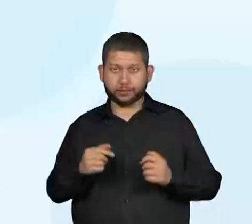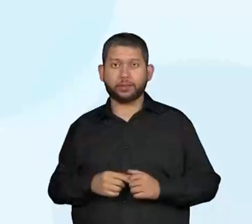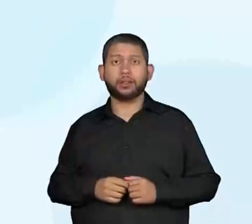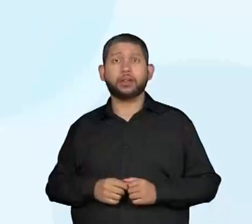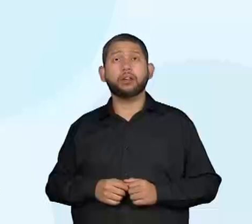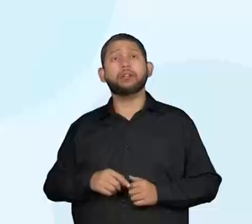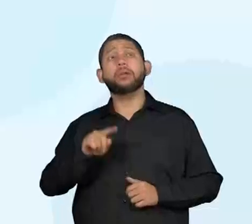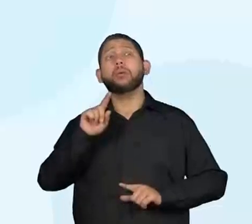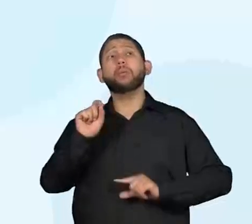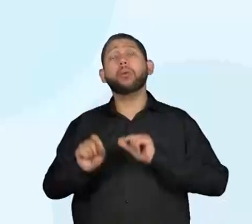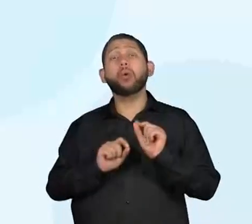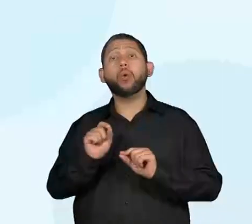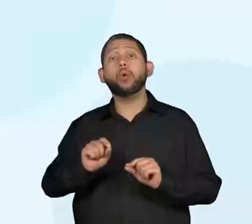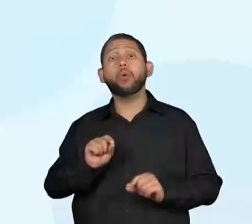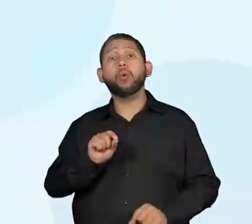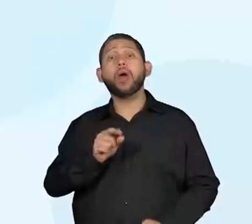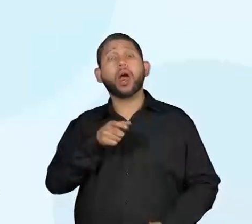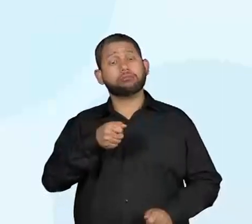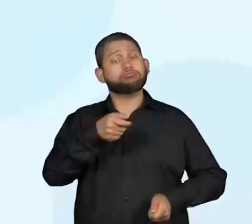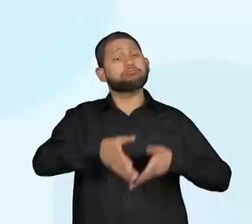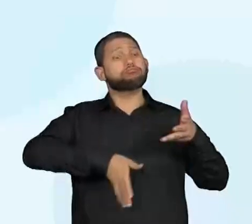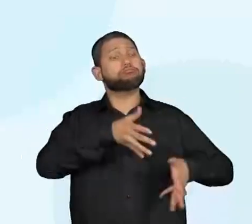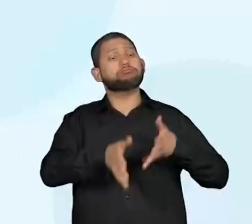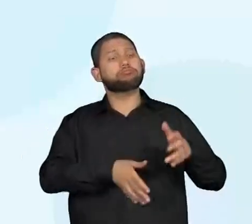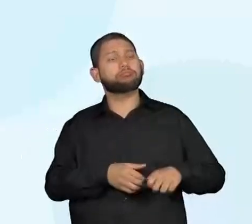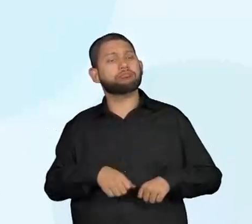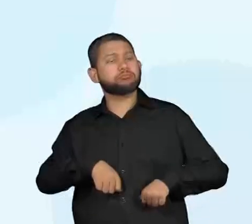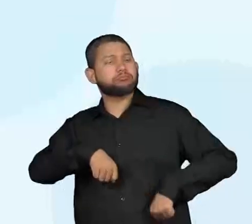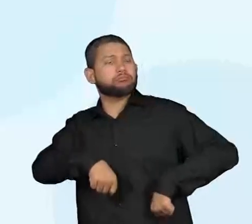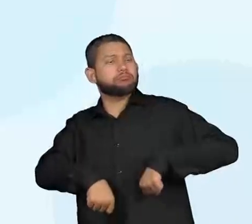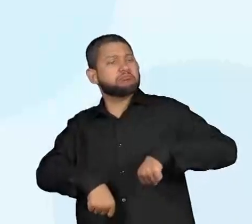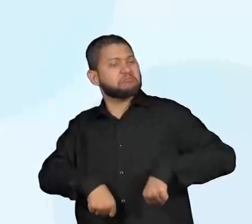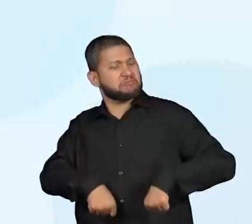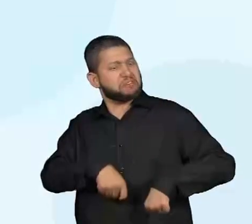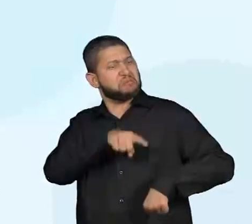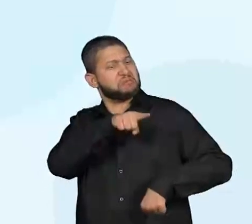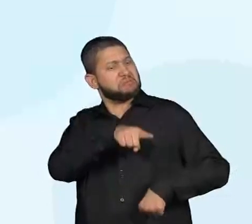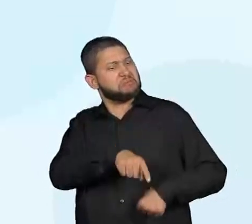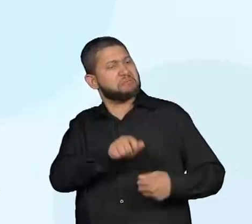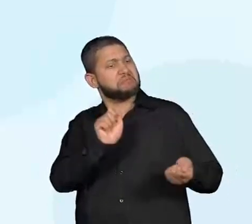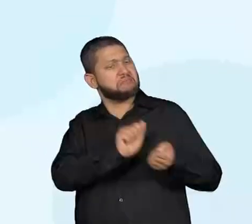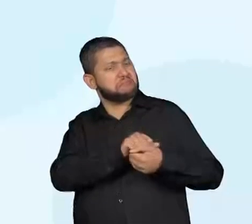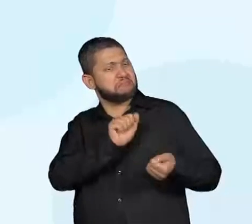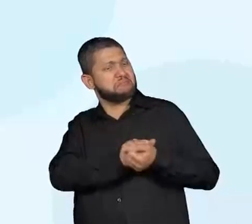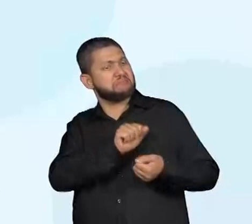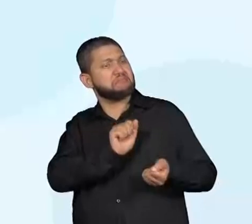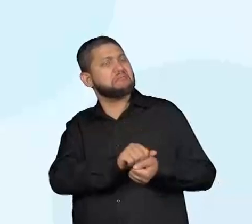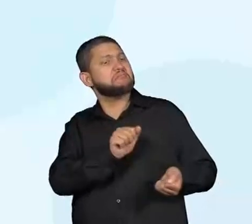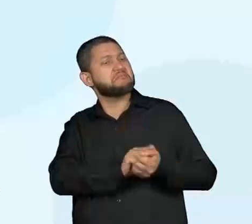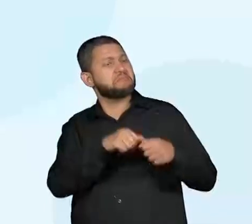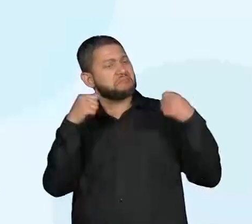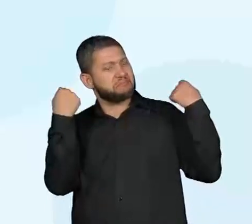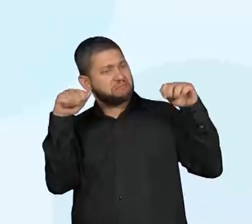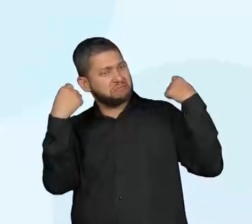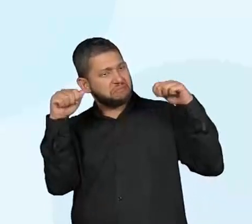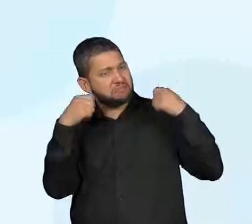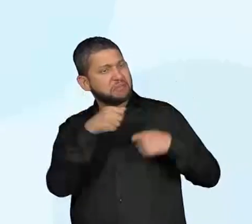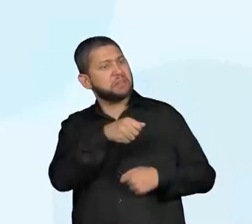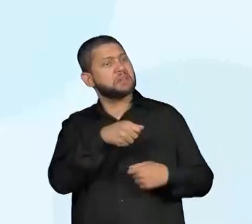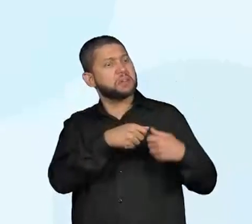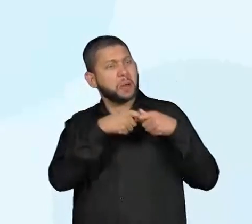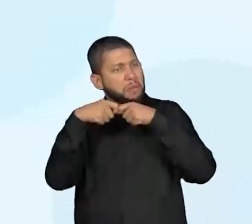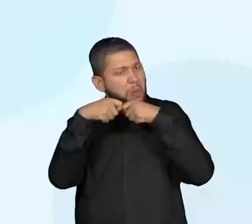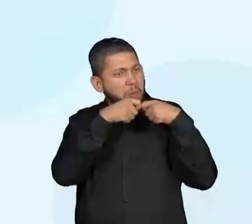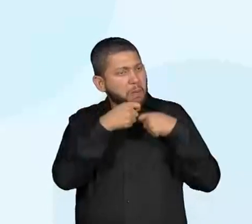Tem a fala da onça. Como você toca bem Jabuti? De que é feito